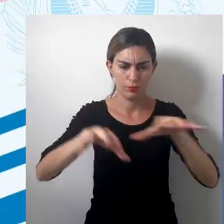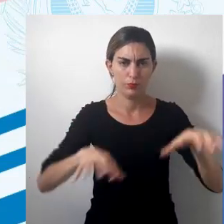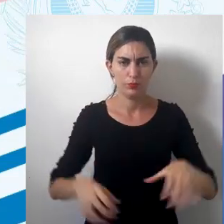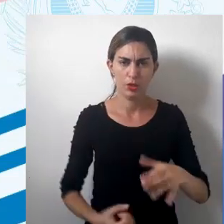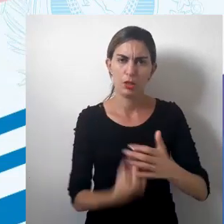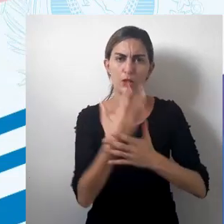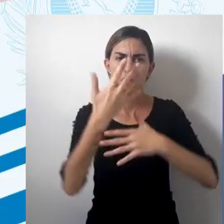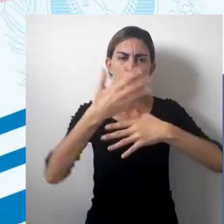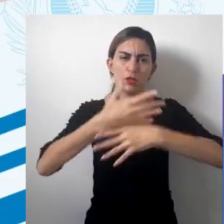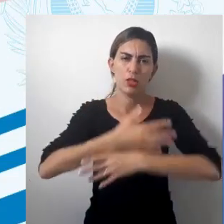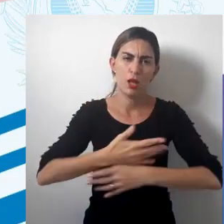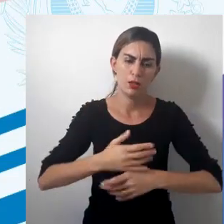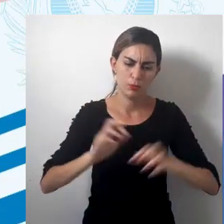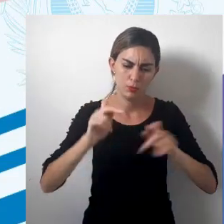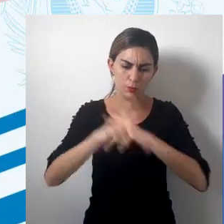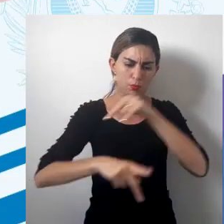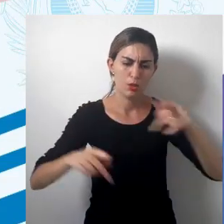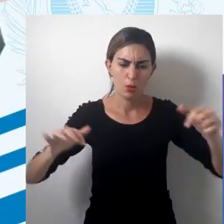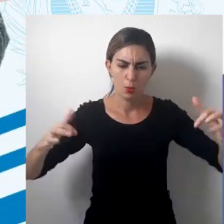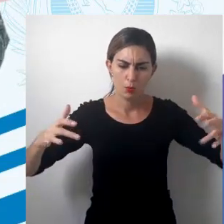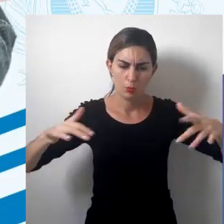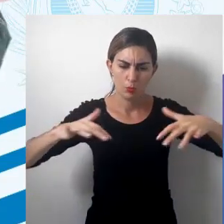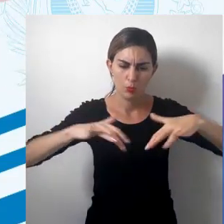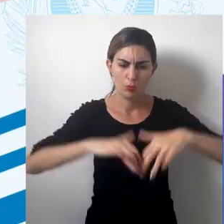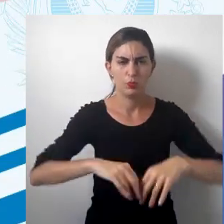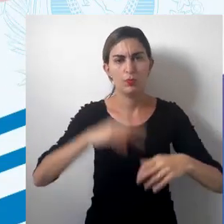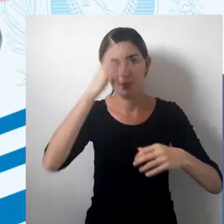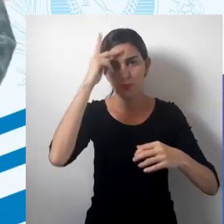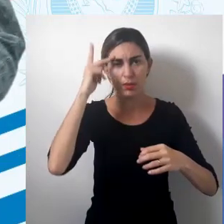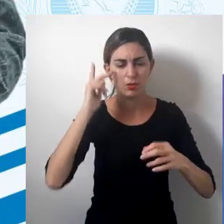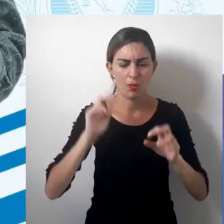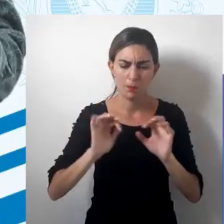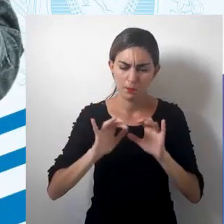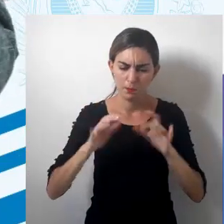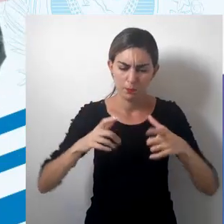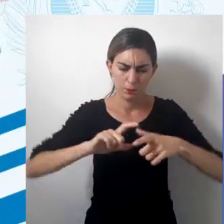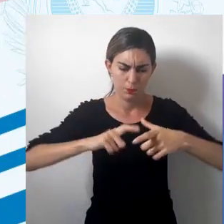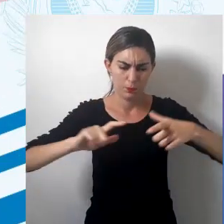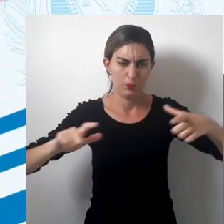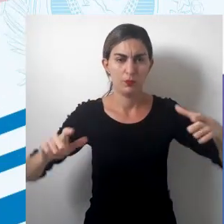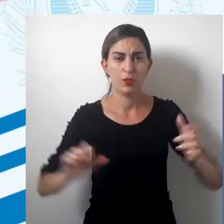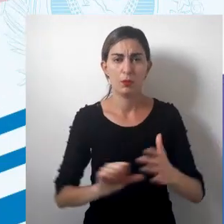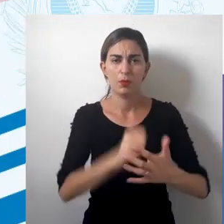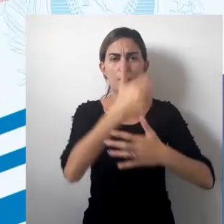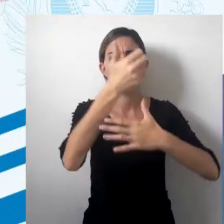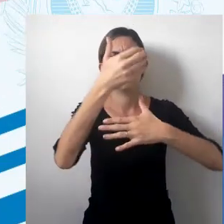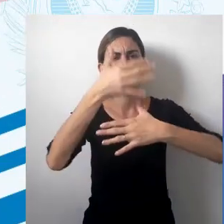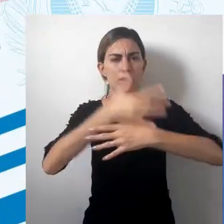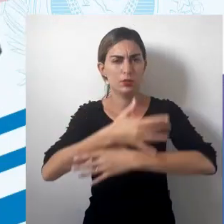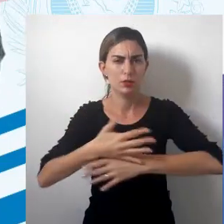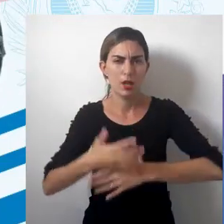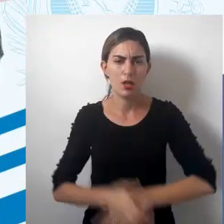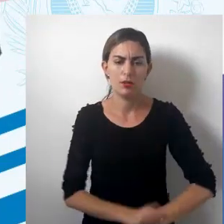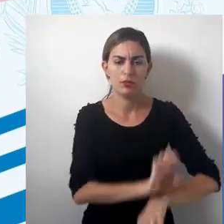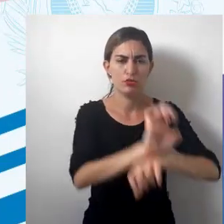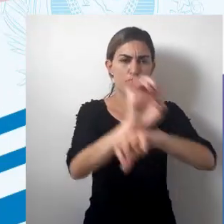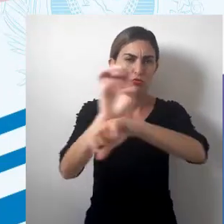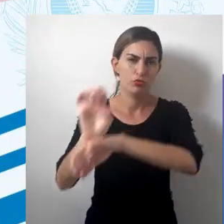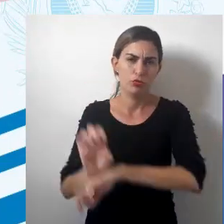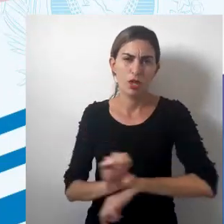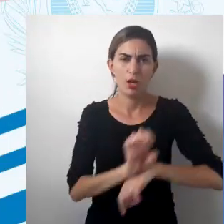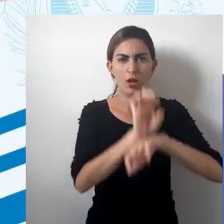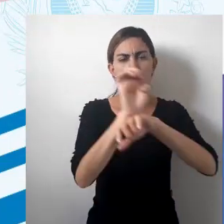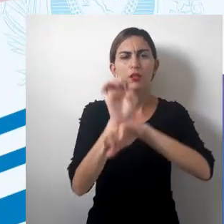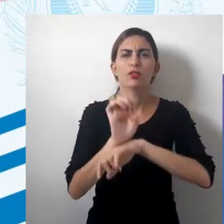criando-se aglomerações, primeiras aglomerações, depois vem as primeiras cidades, primeiros estados,